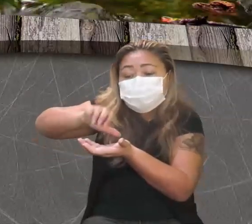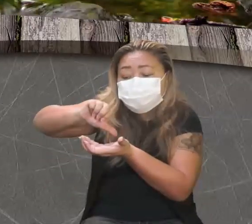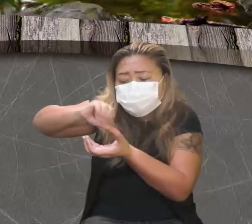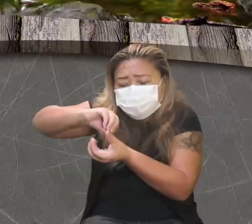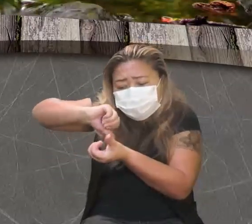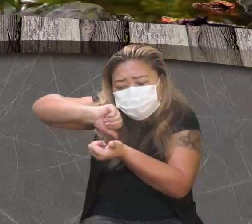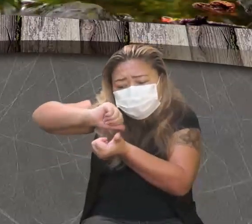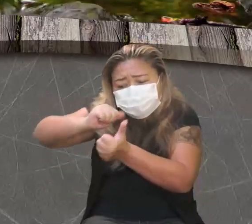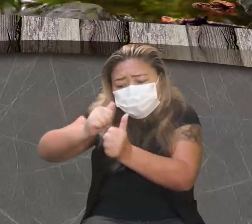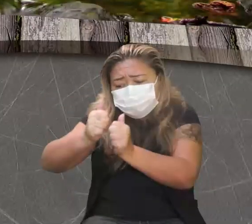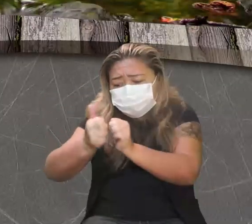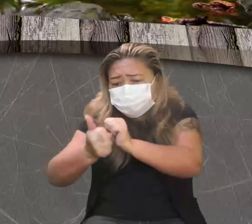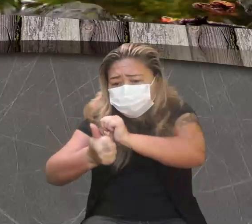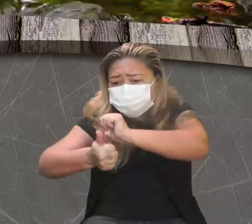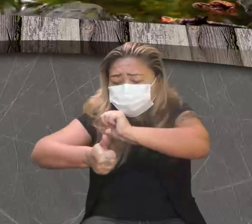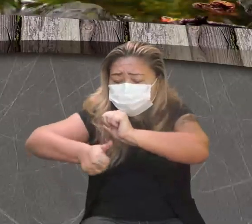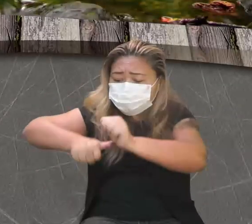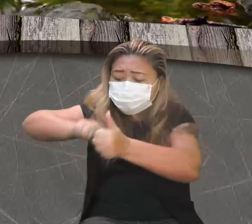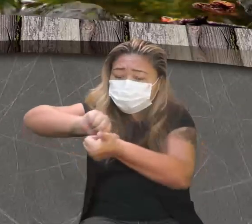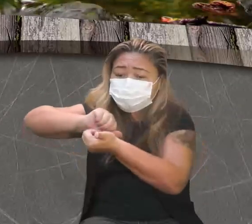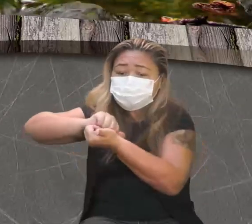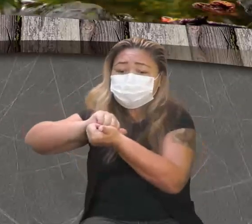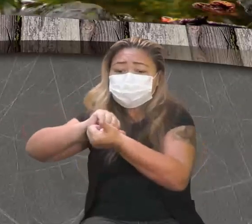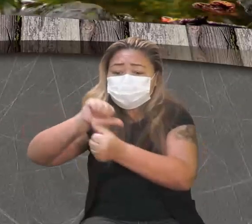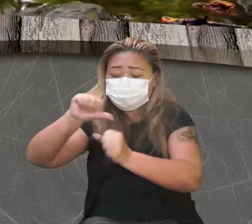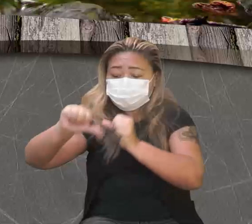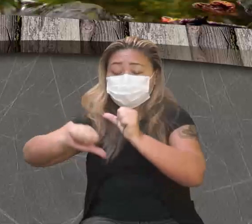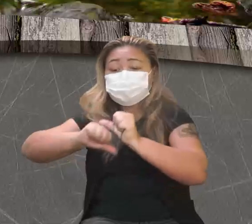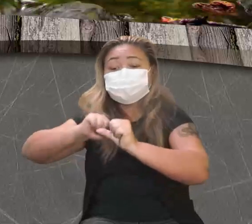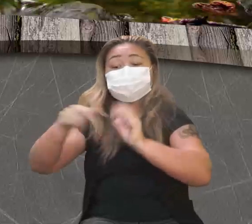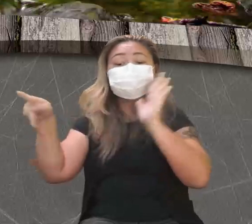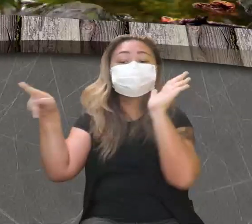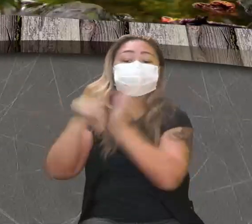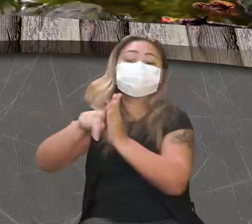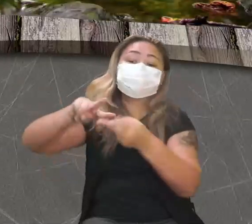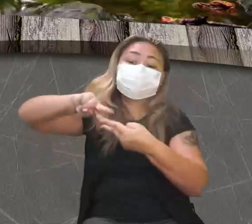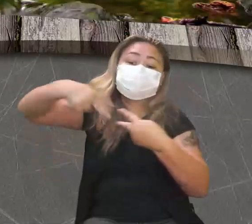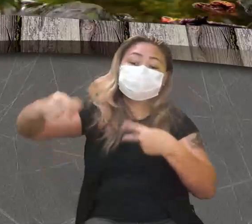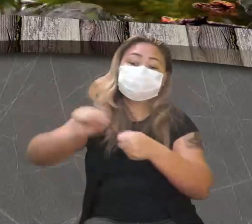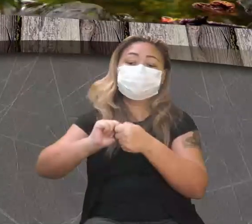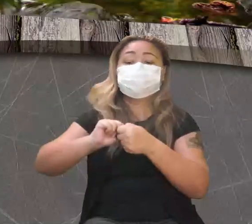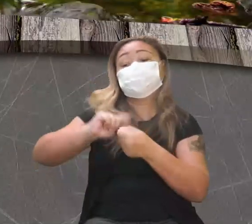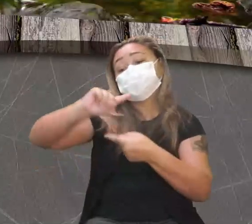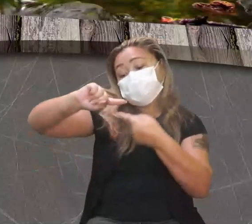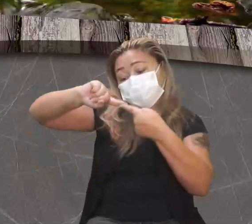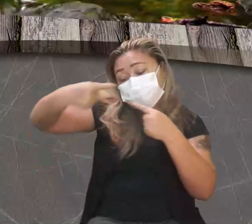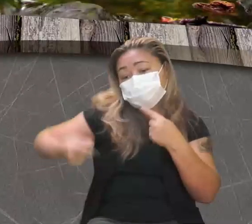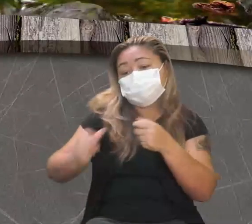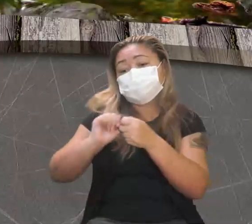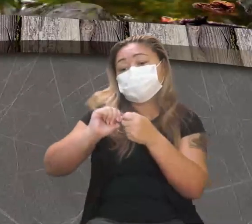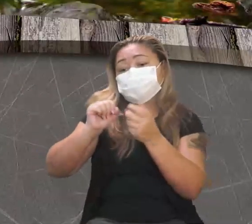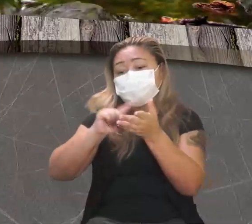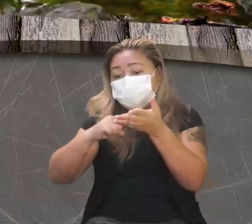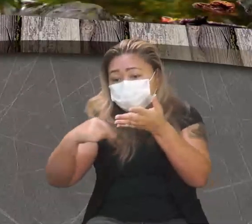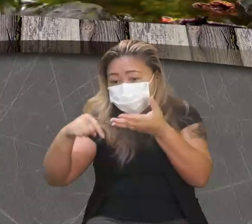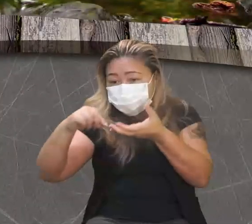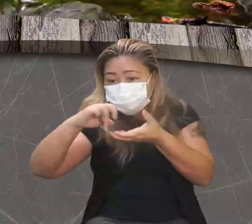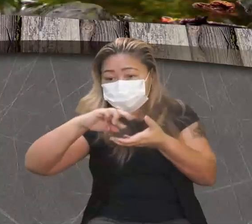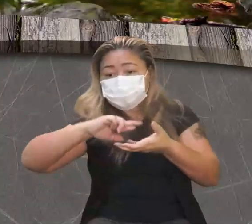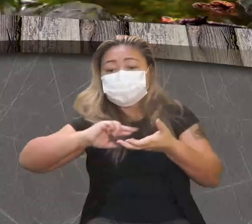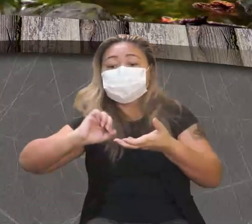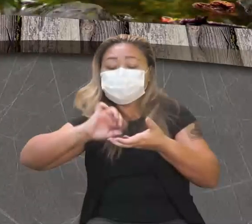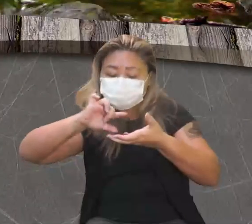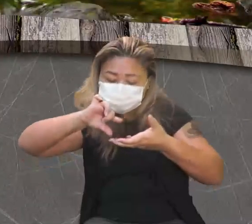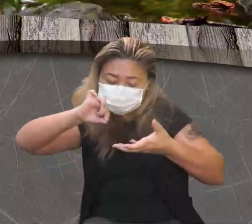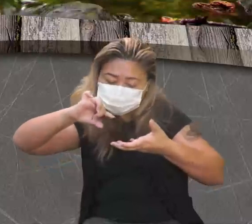modificando, fazendo algumas alterações de cunho genético. Ou seja, lá nos genes ou nos cromossomos. Então,